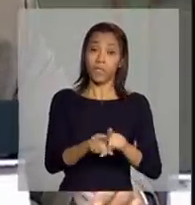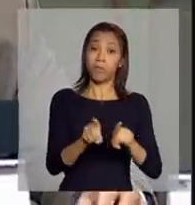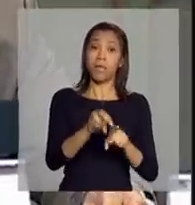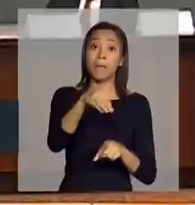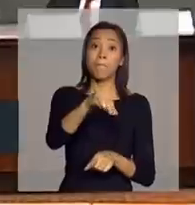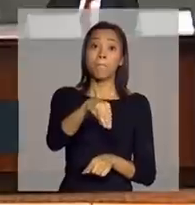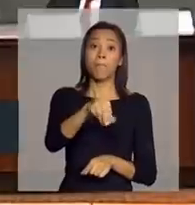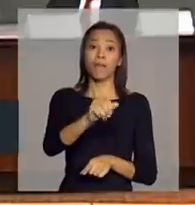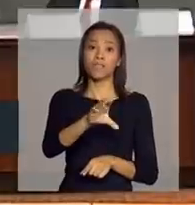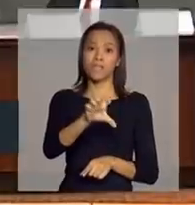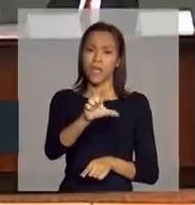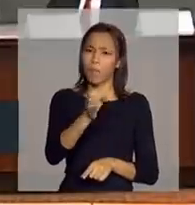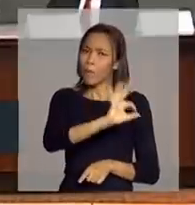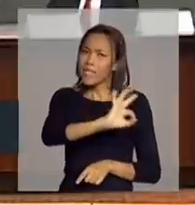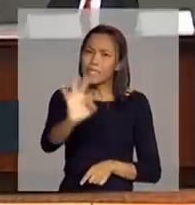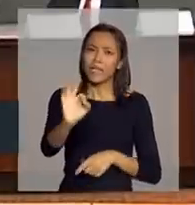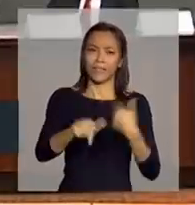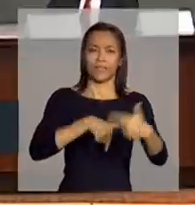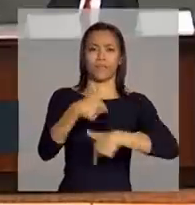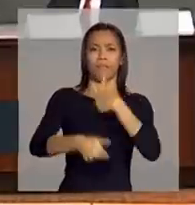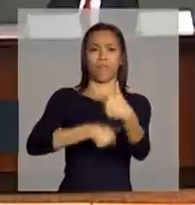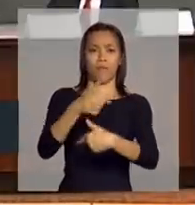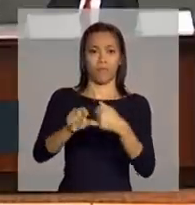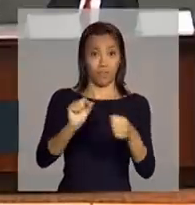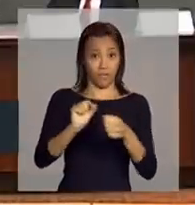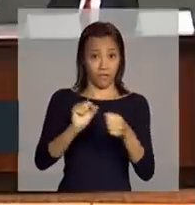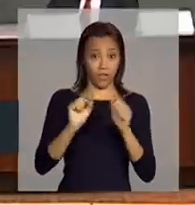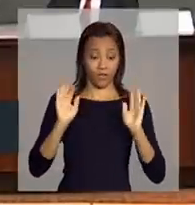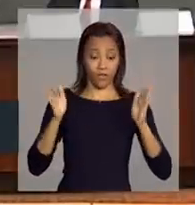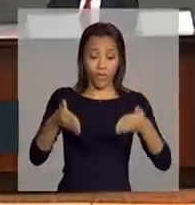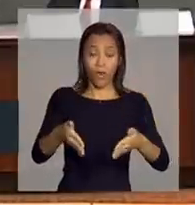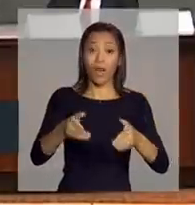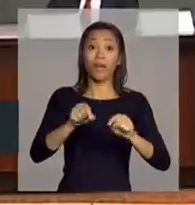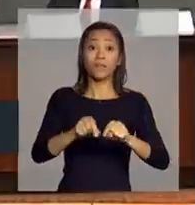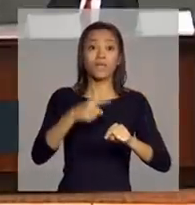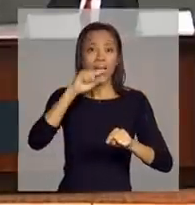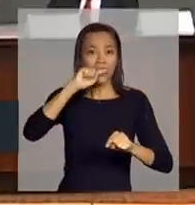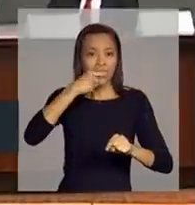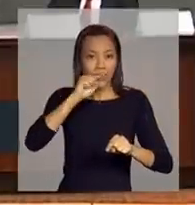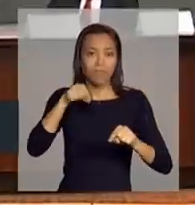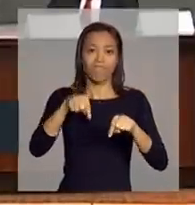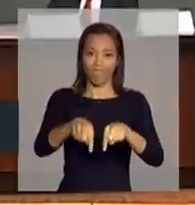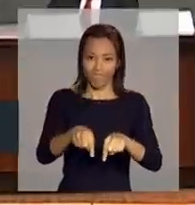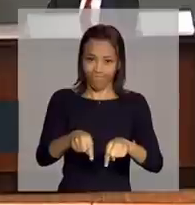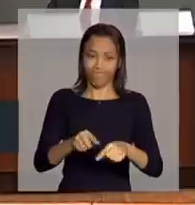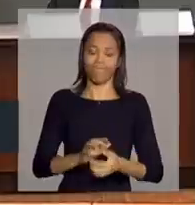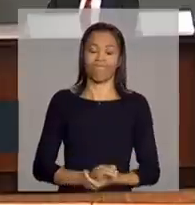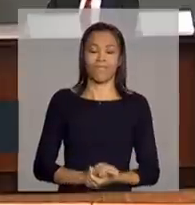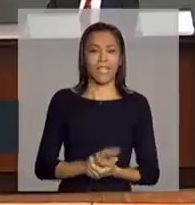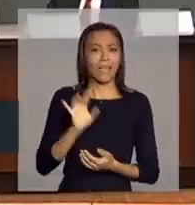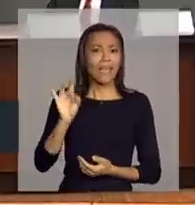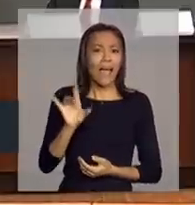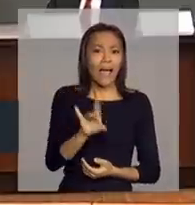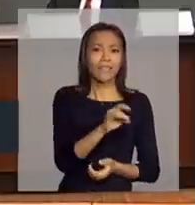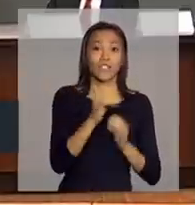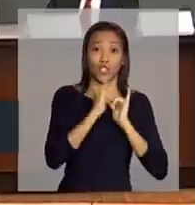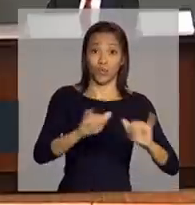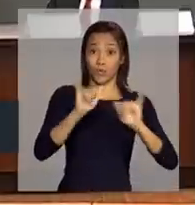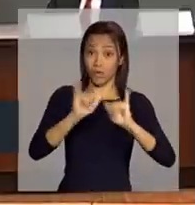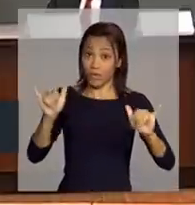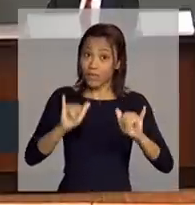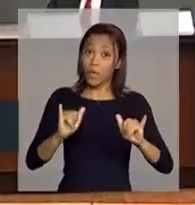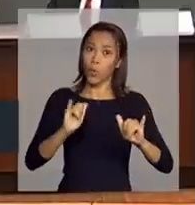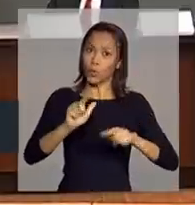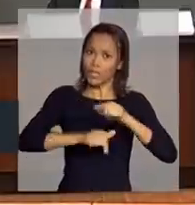Conab pelo excelente trabalho que tem feito na questão da cana-de-açúcar. A cada divulgação, o trabalho